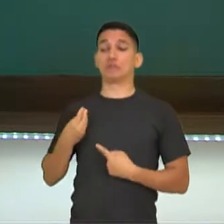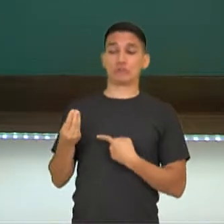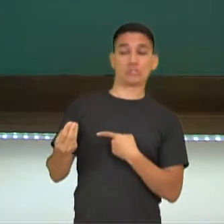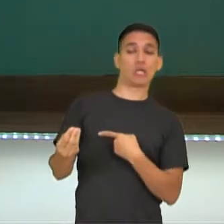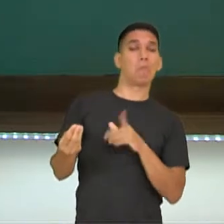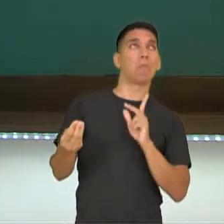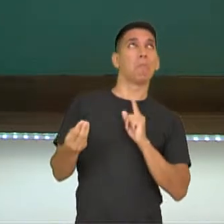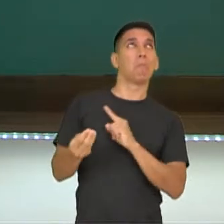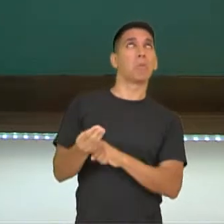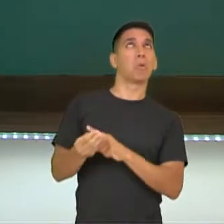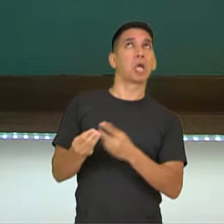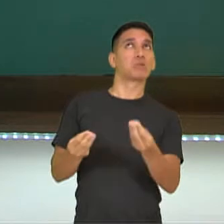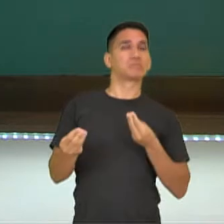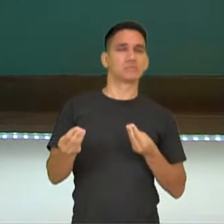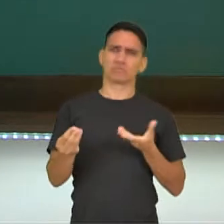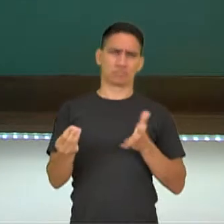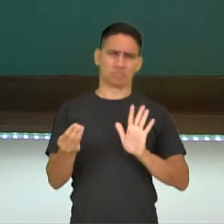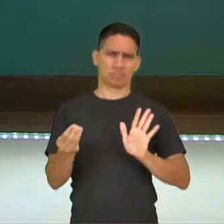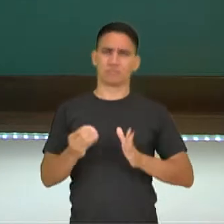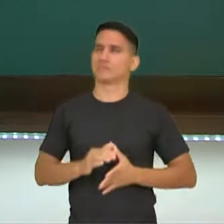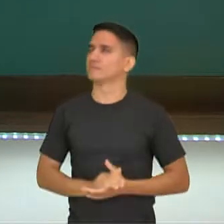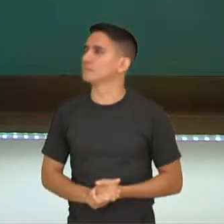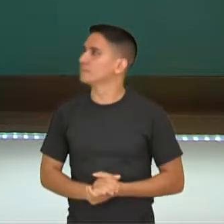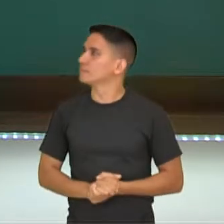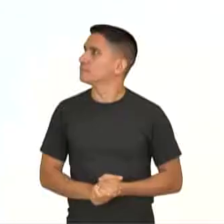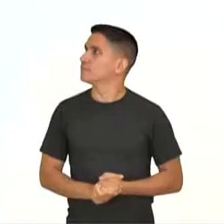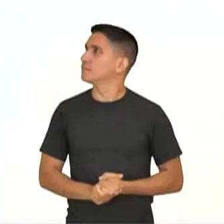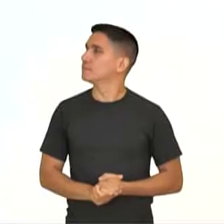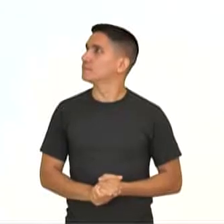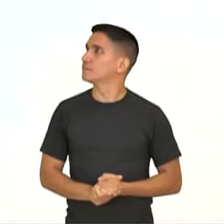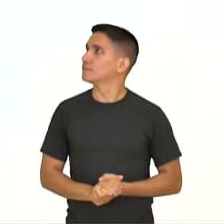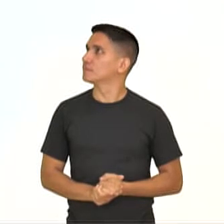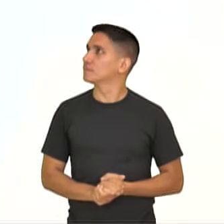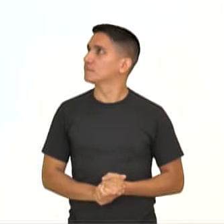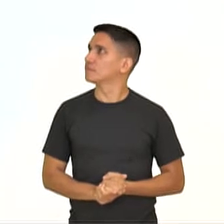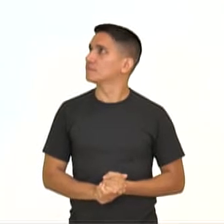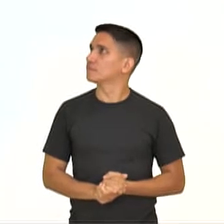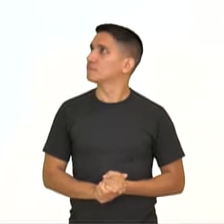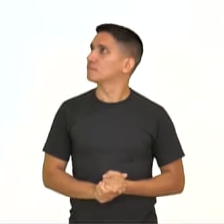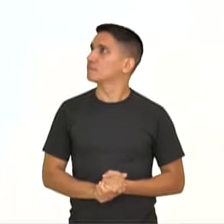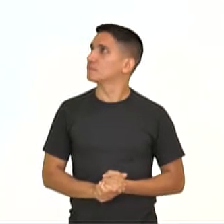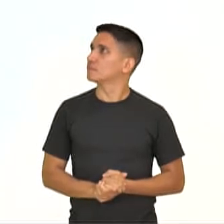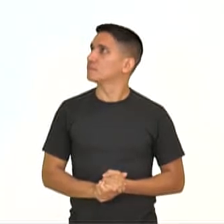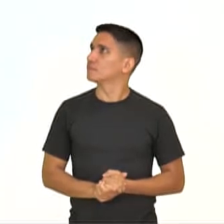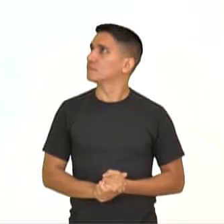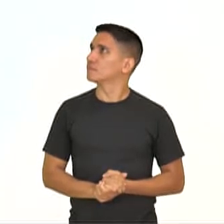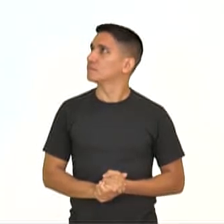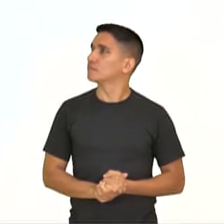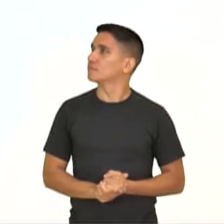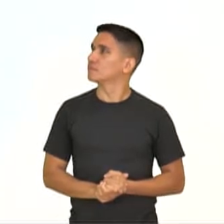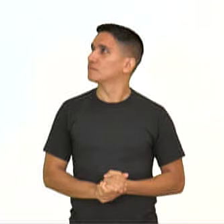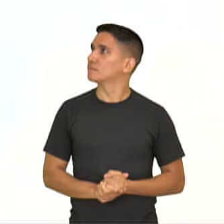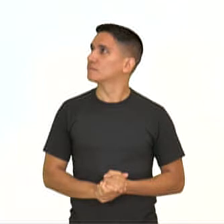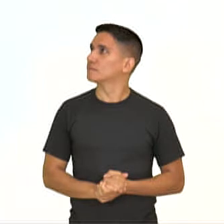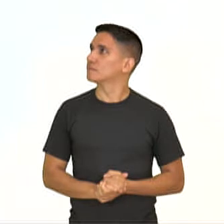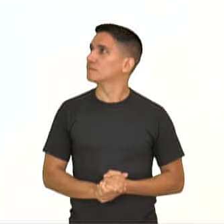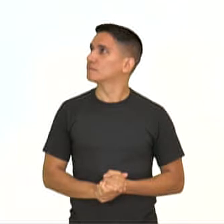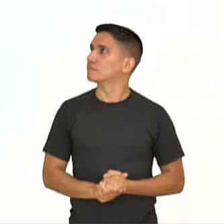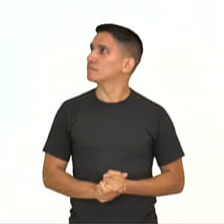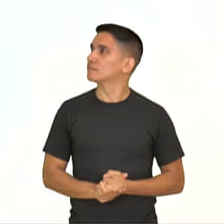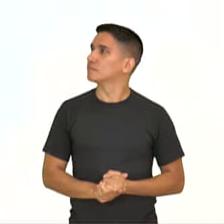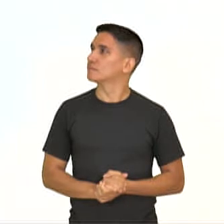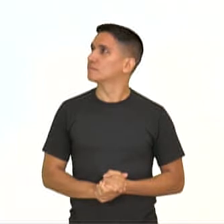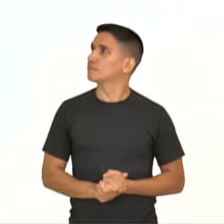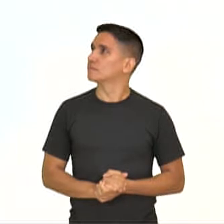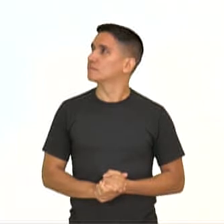No. Bueno, vamos a ler isto. Então, temos a generosidade implantada no cérebro,